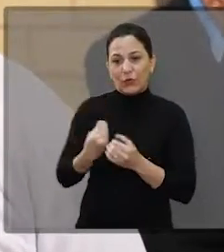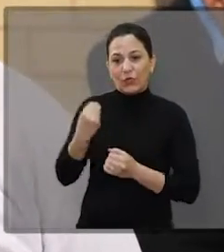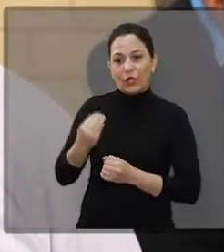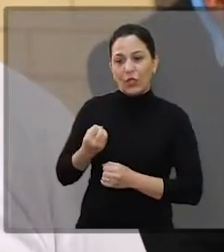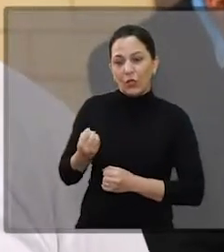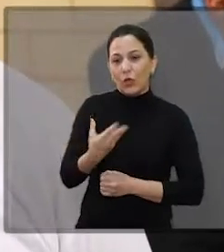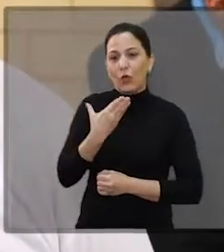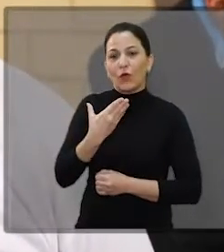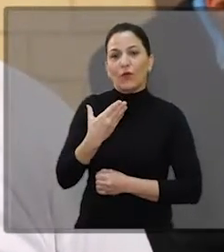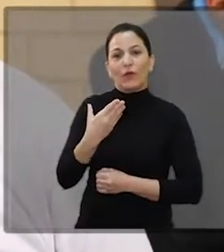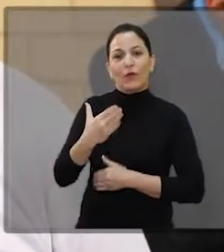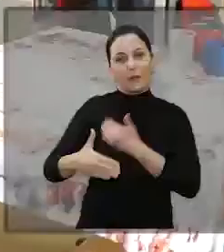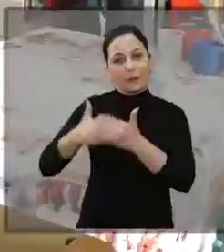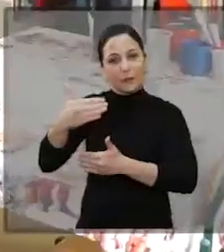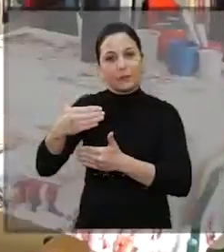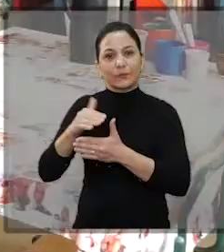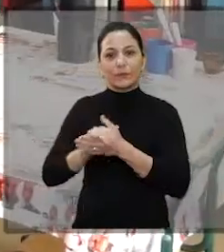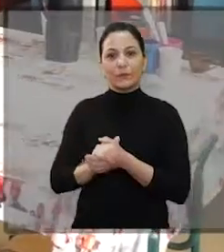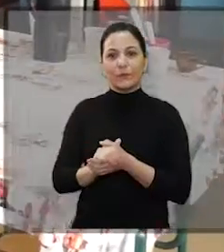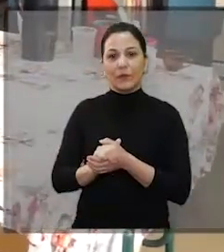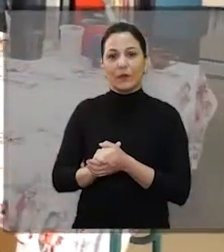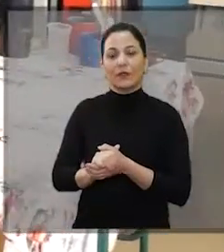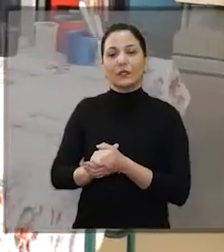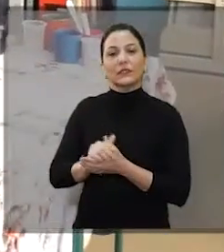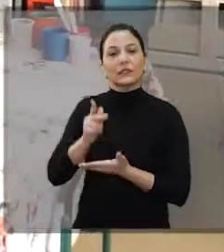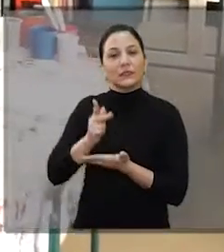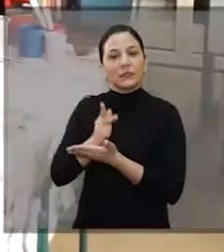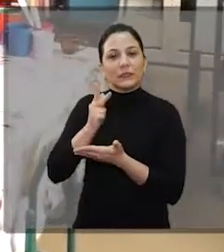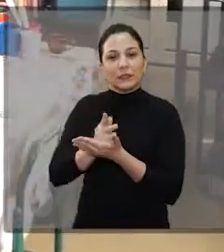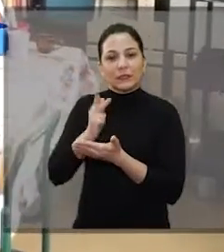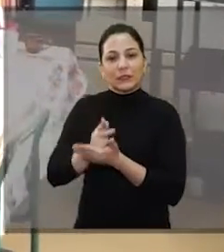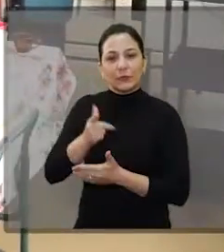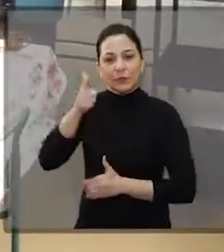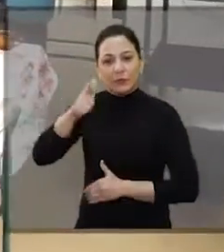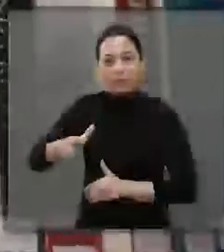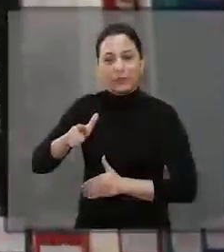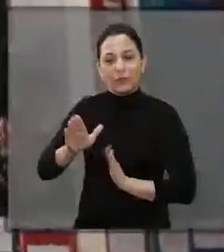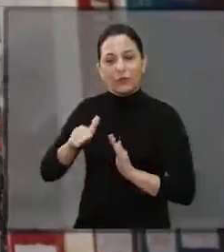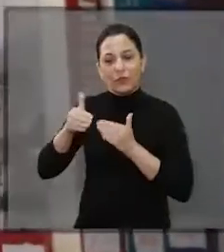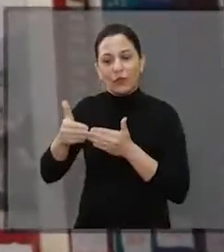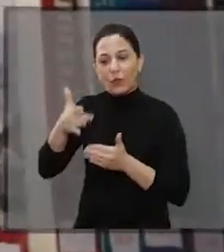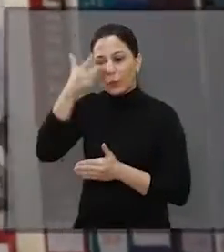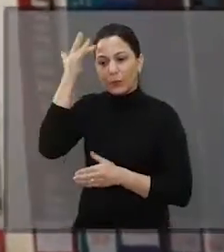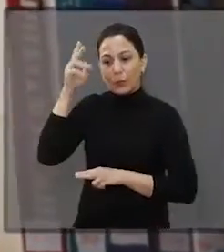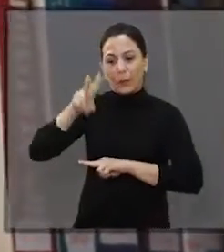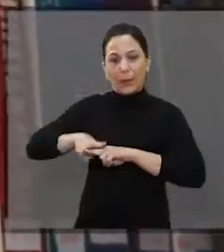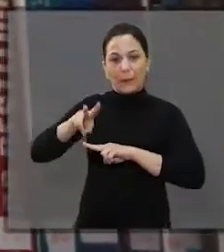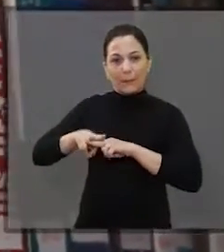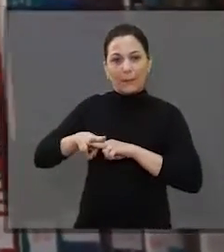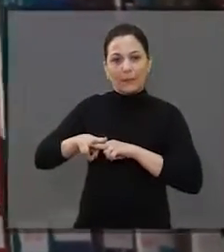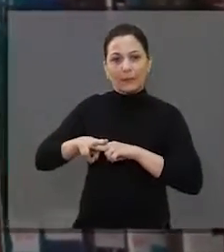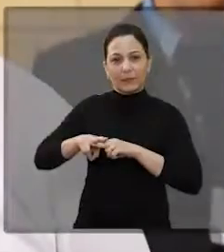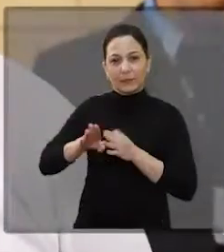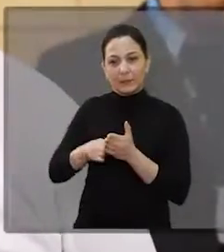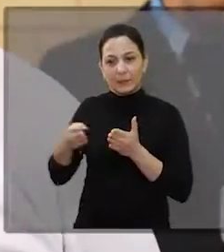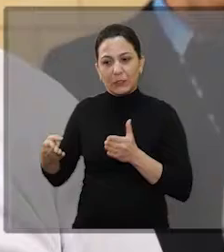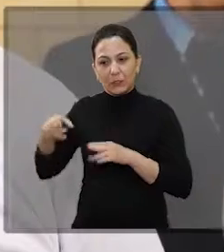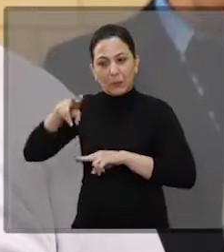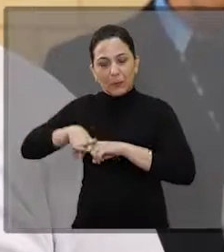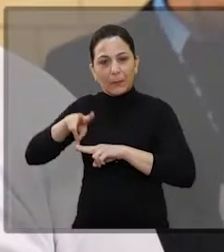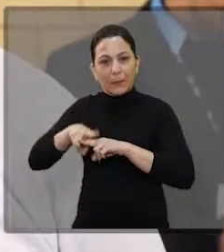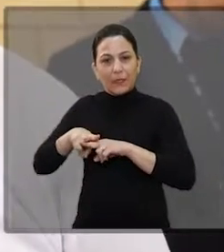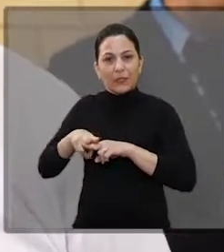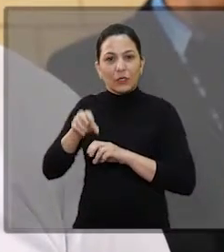para começar uma vida nova. Por isso que eu sempre bato nessa técnica. Invistam no preso, invistam no